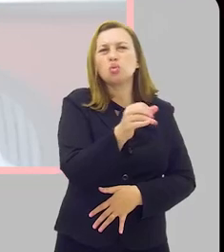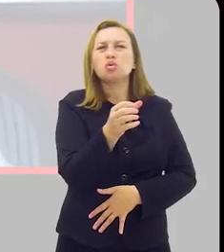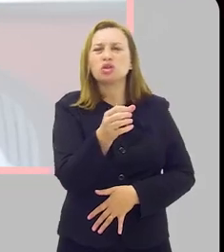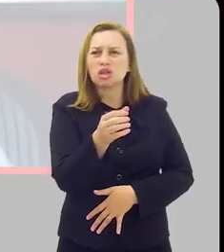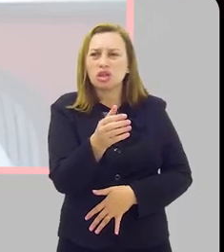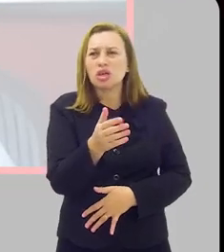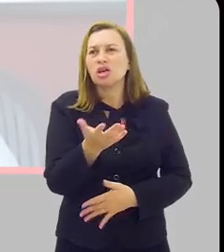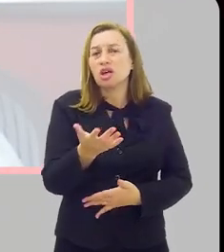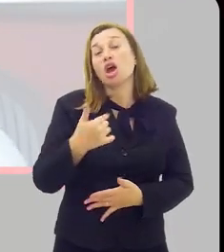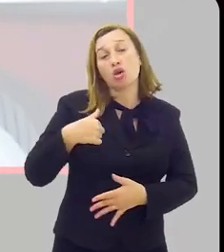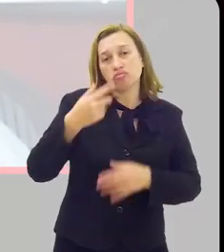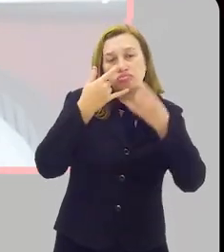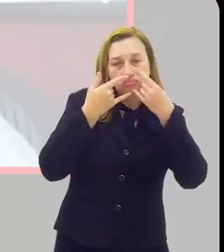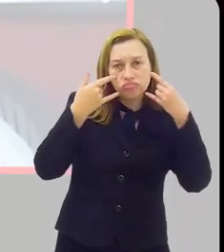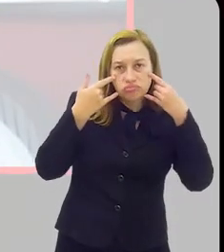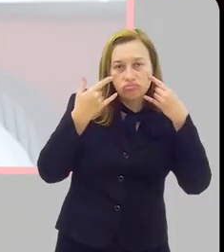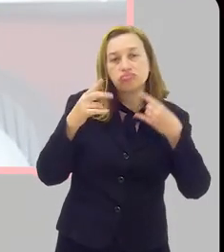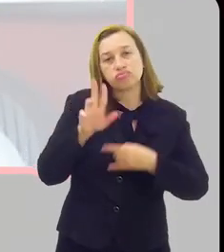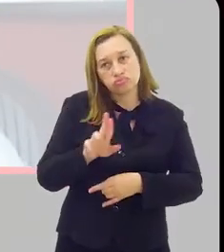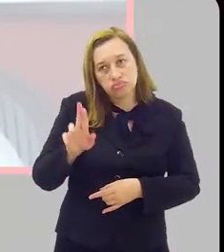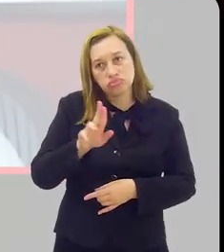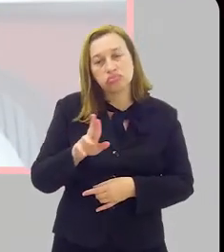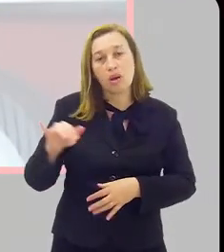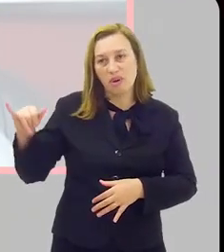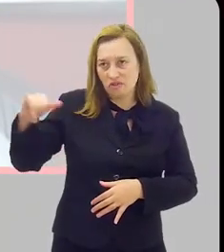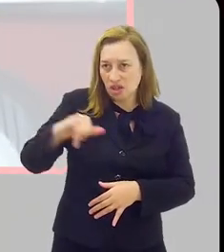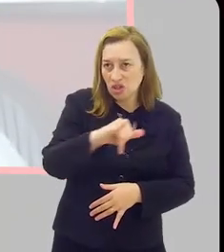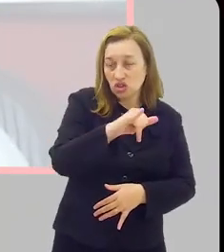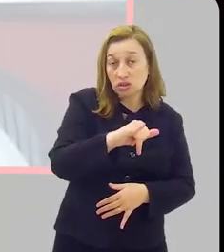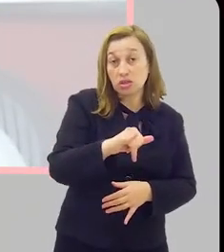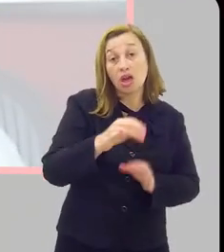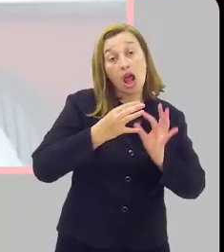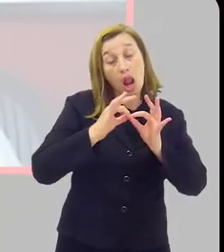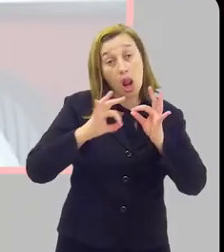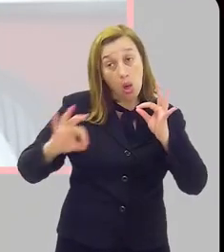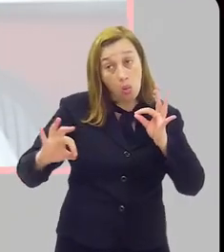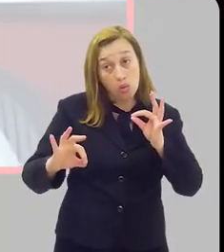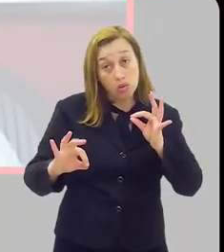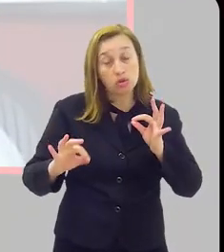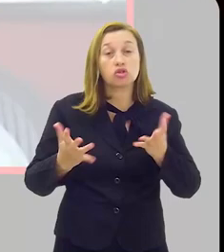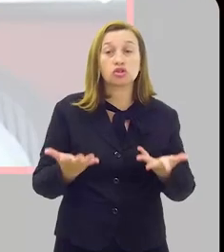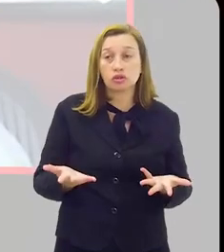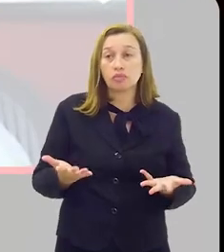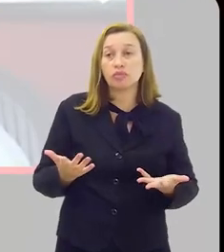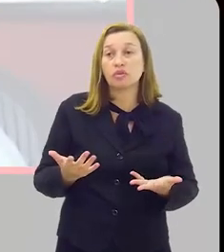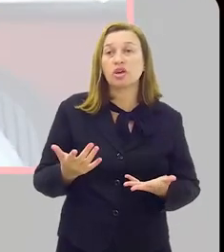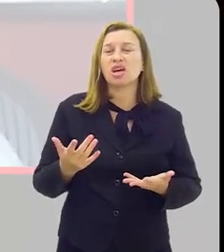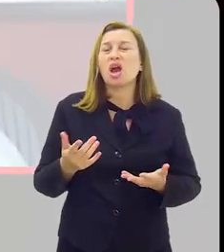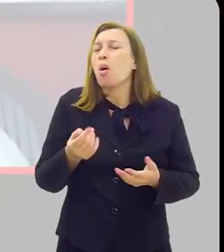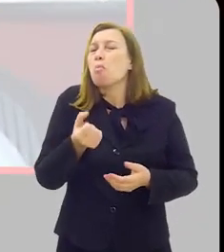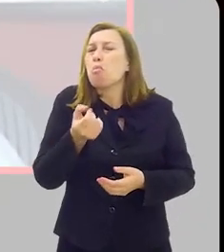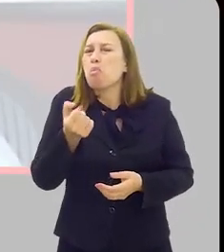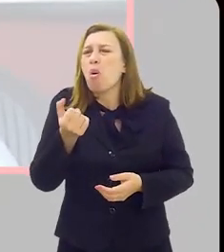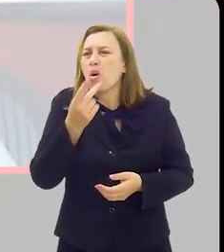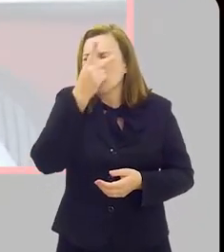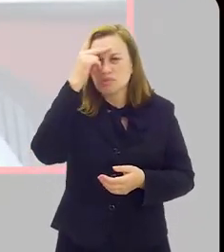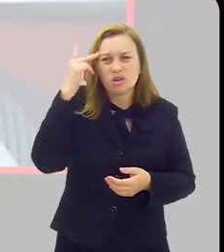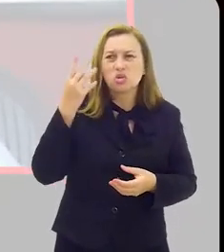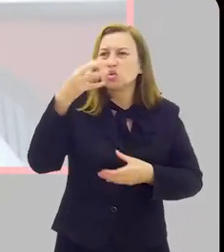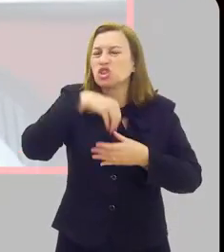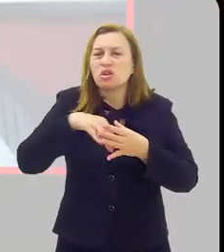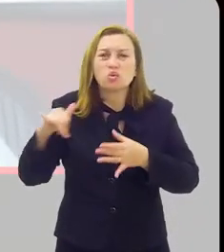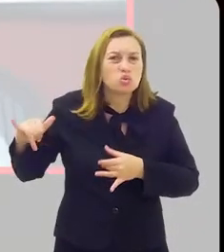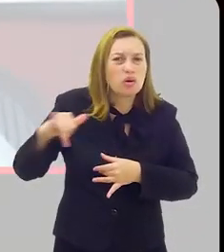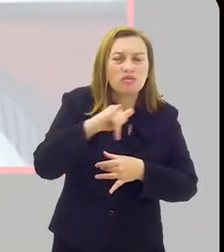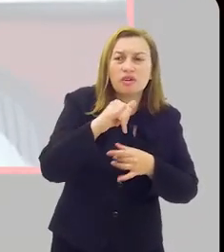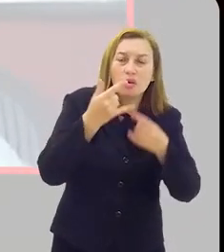recentemente e usei máscara para viajar num voo, que era um pouco mais longo. Eu viajei de máscara, via muito poucas pessoas